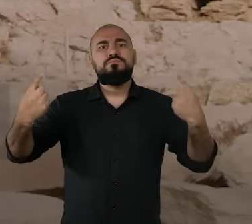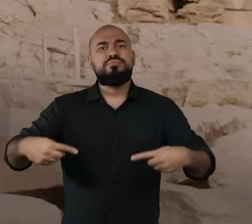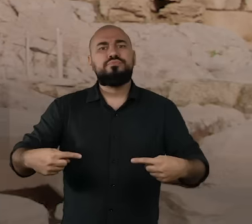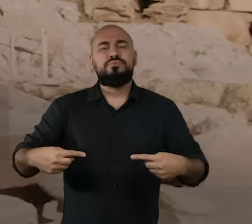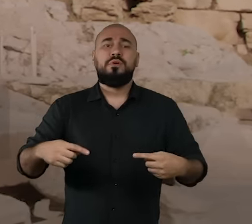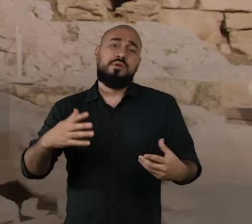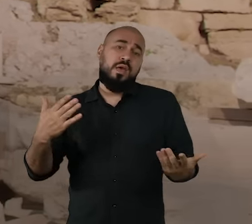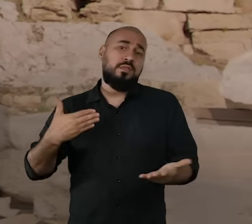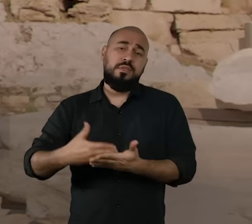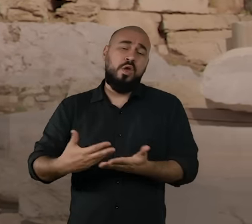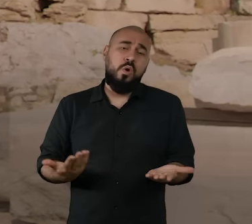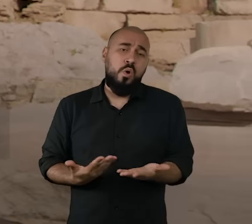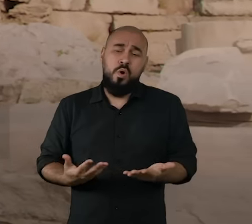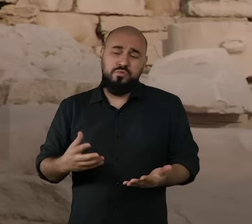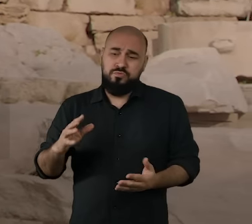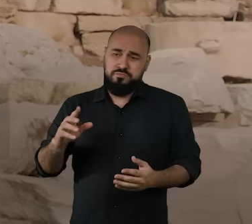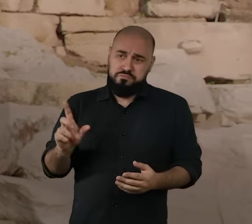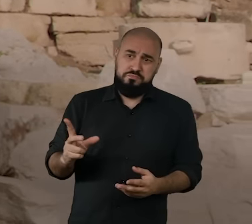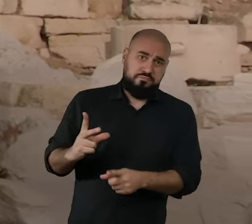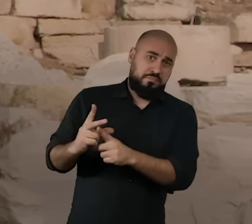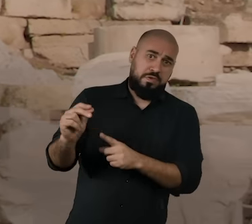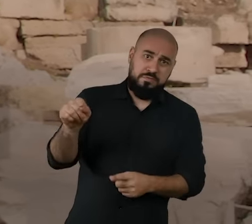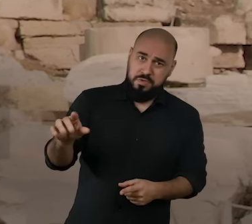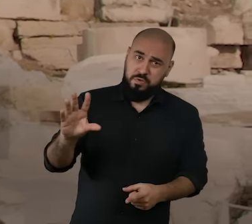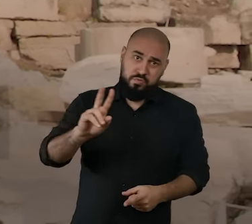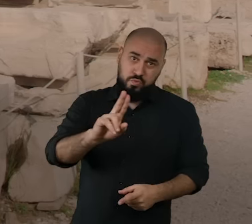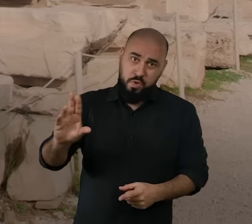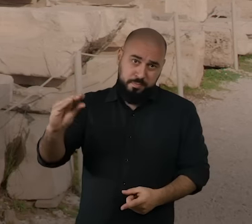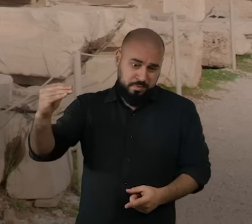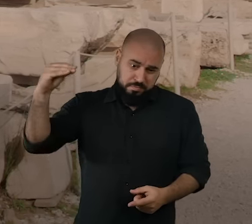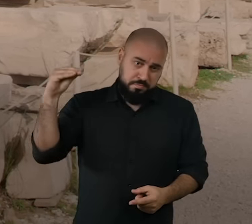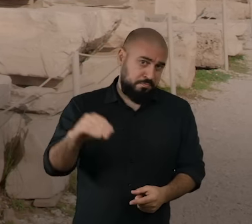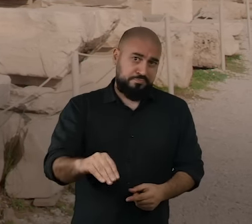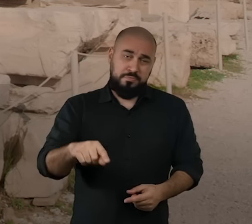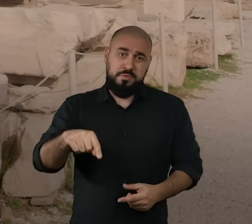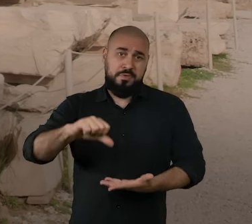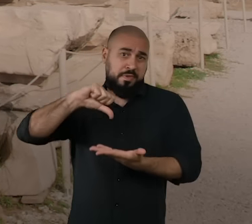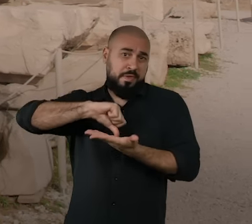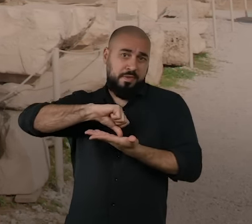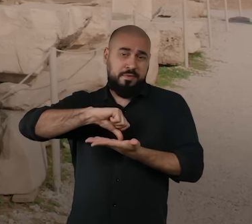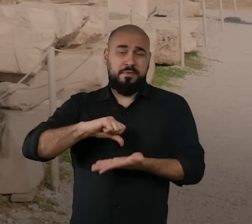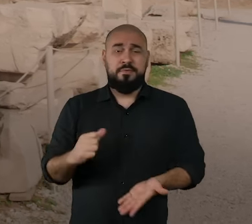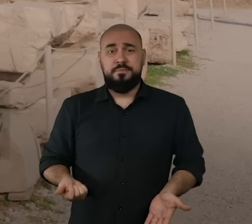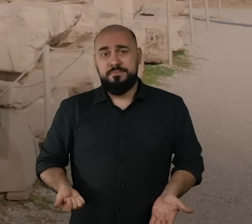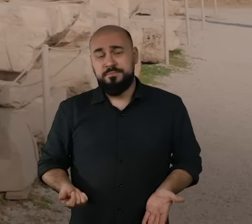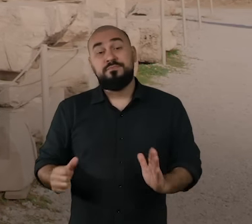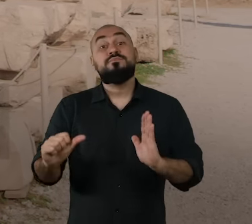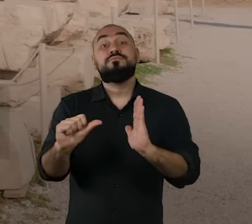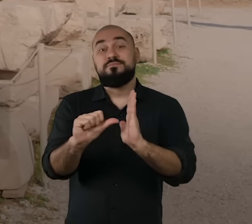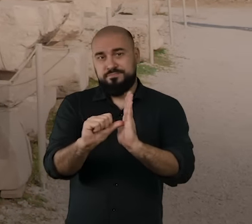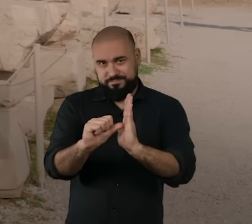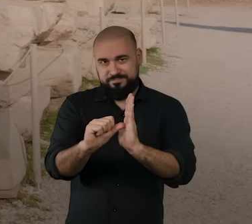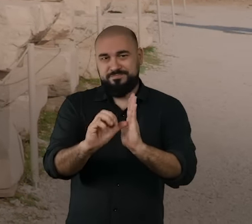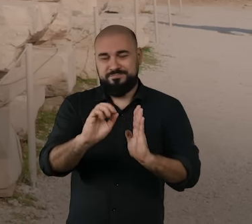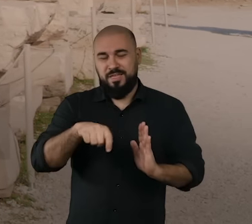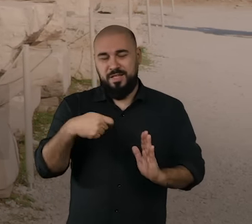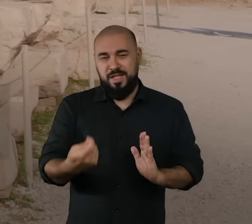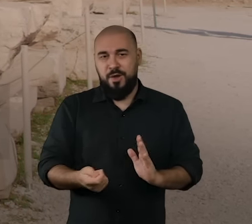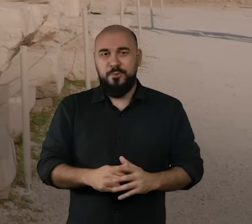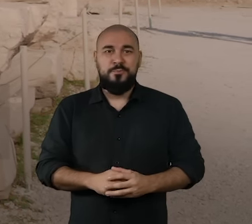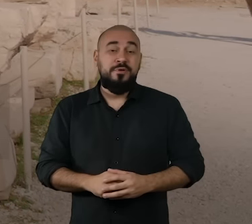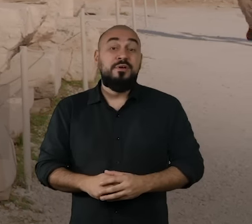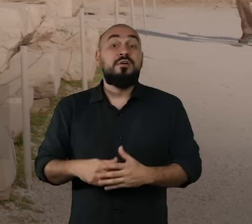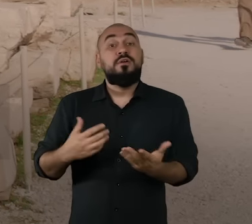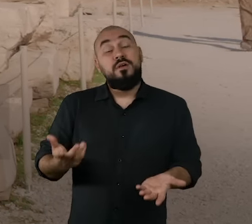estimada pelos gregos e, como eu falei, se tornou a capital desse país. Mas a história menos glamurosa dessa cidade, do povo grego,